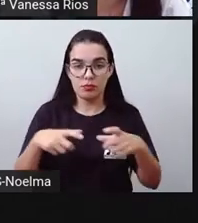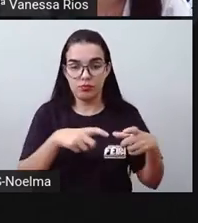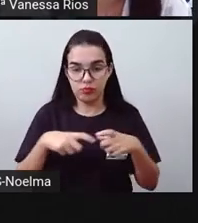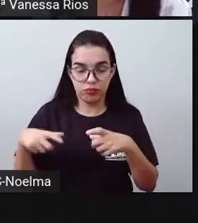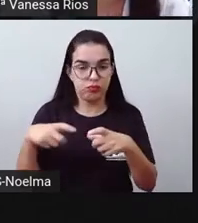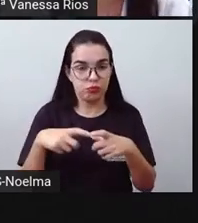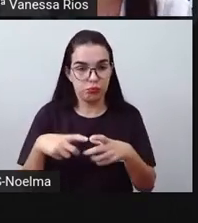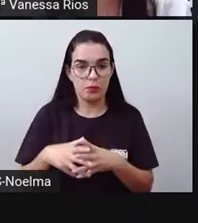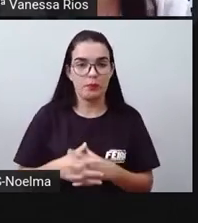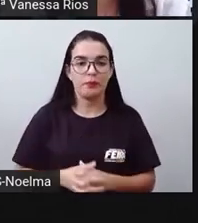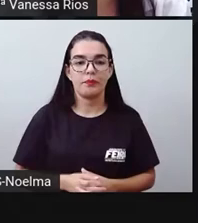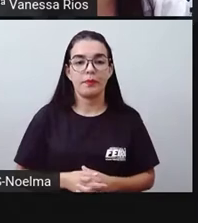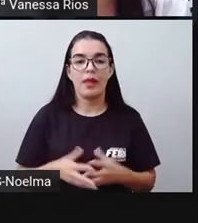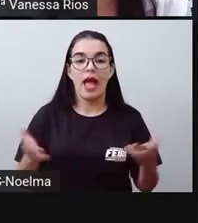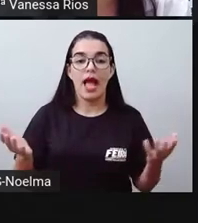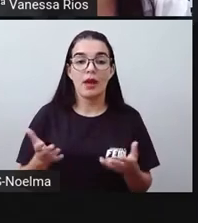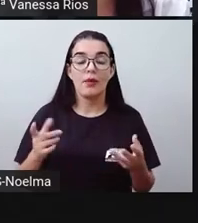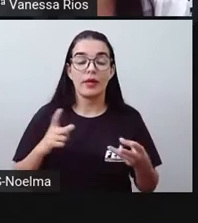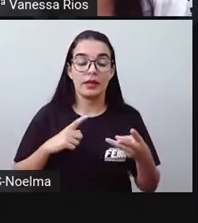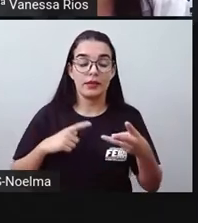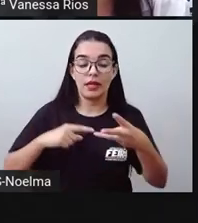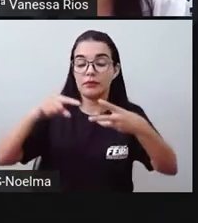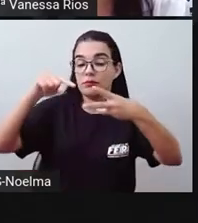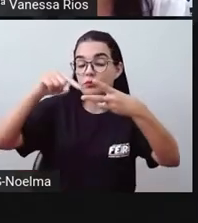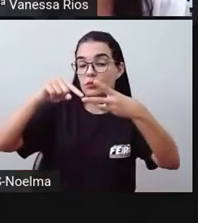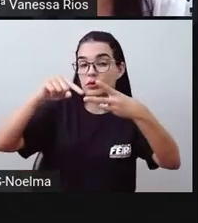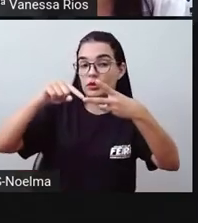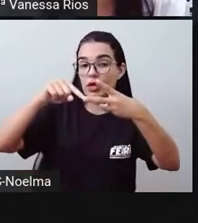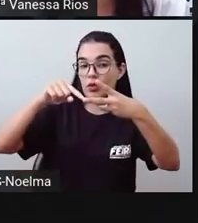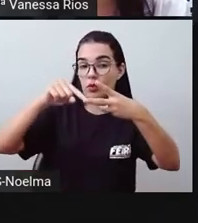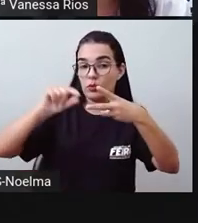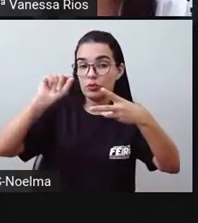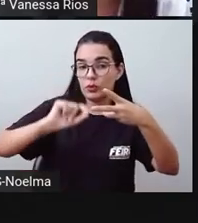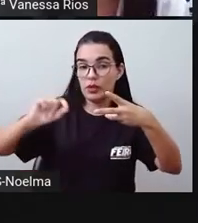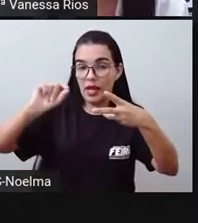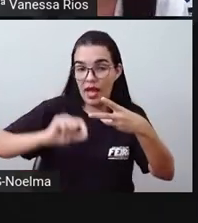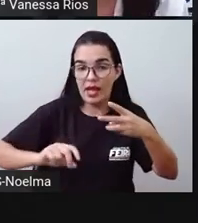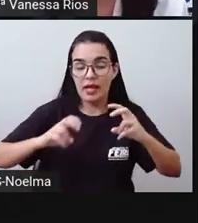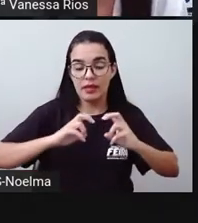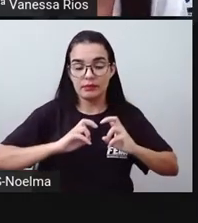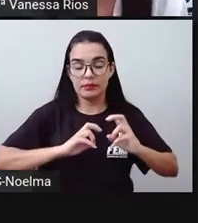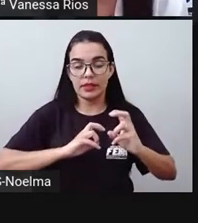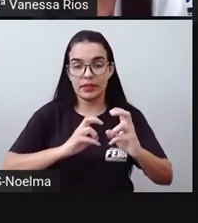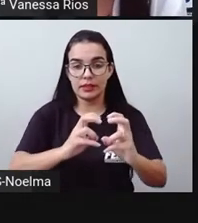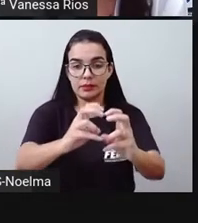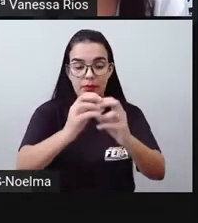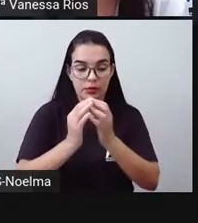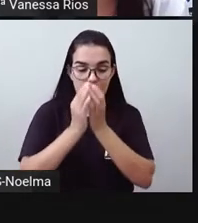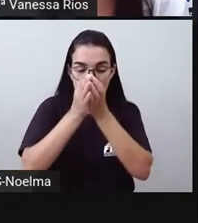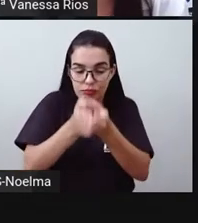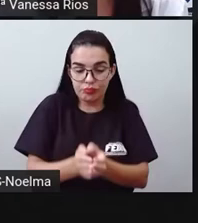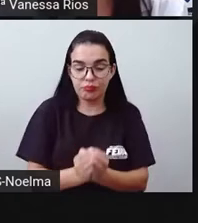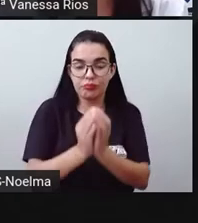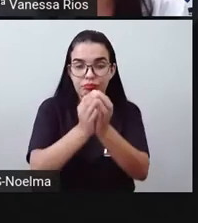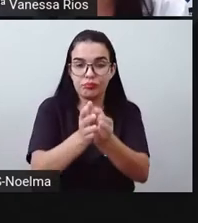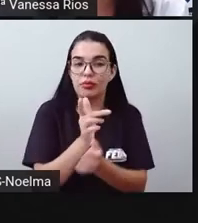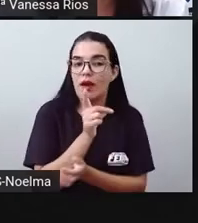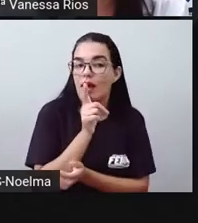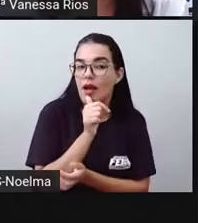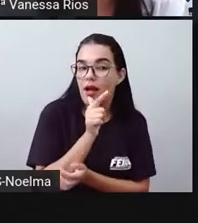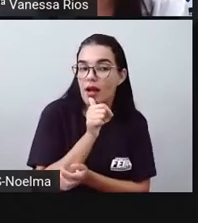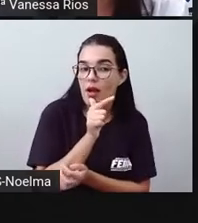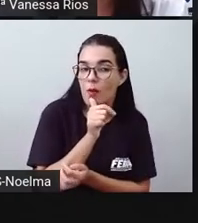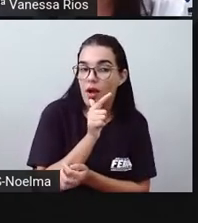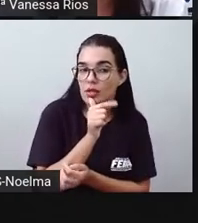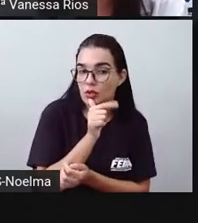terrestres, mas também existem os meios de transportes aquáticos. E a gente também já consegue definir e